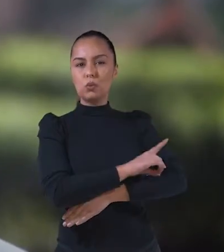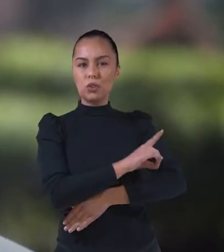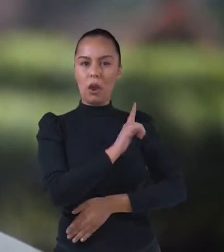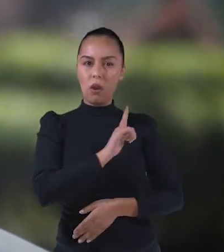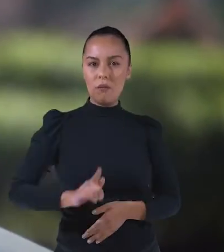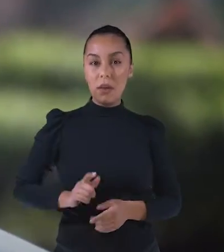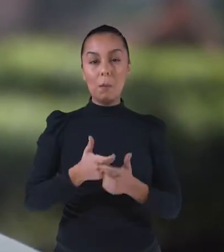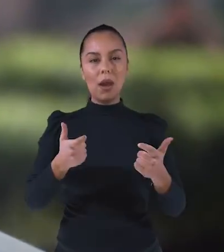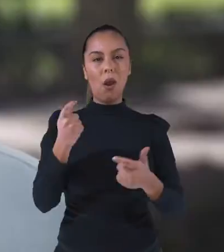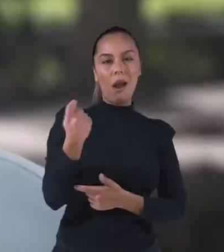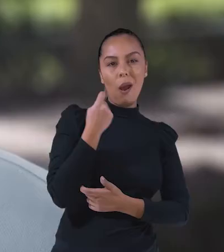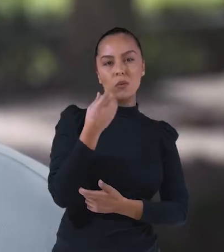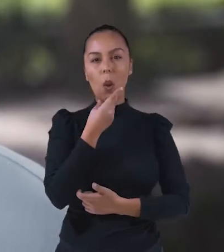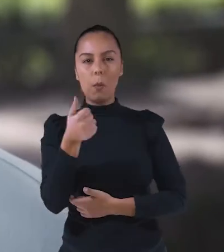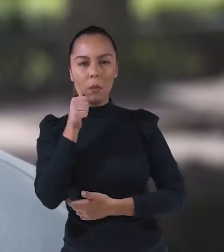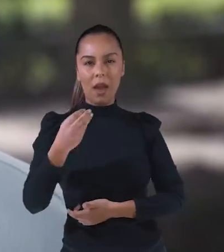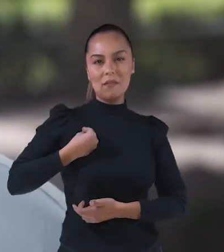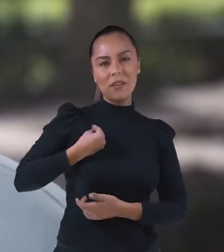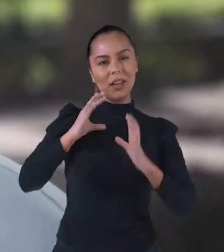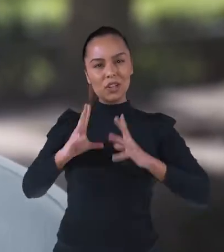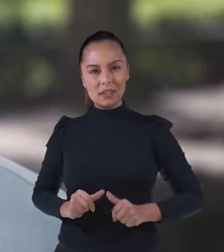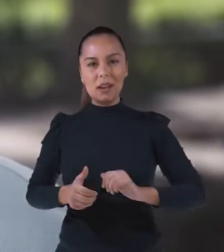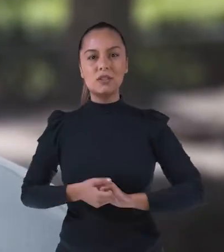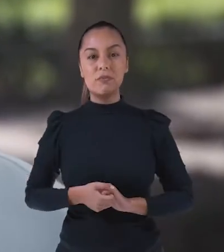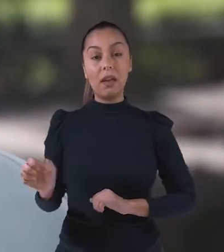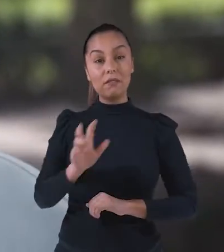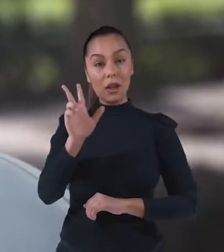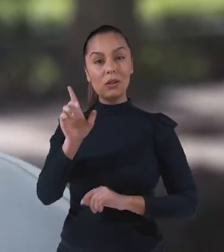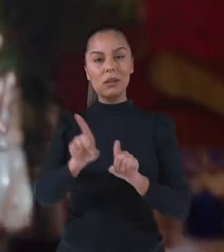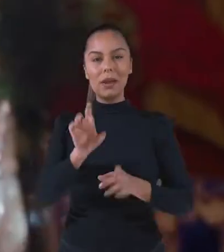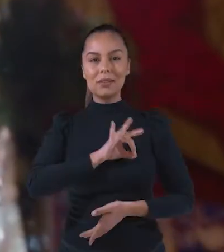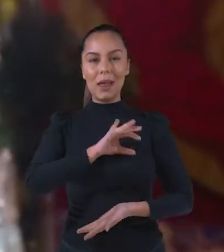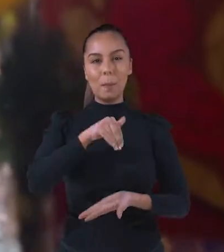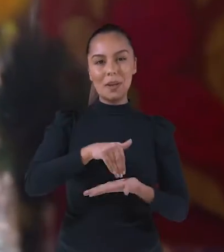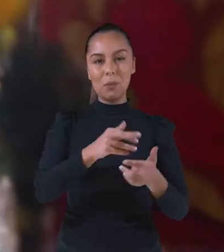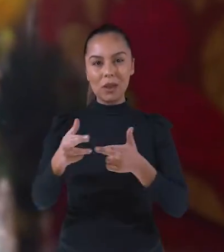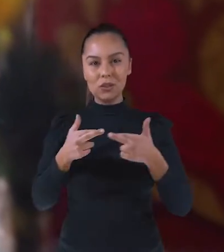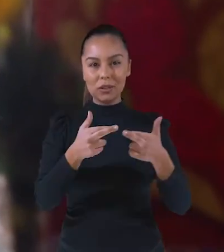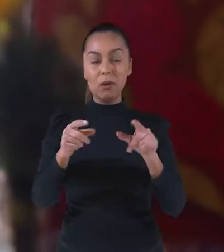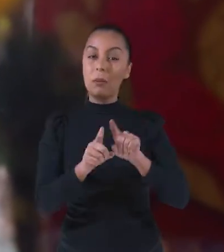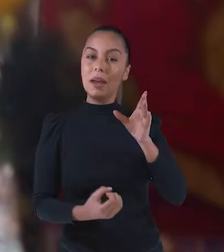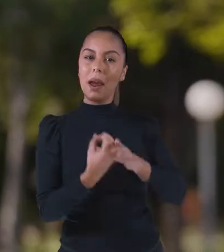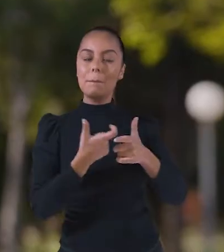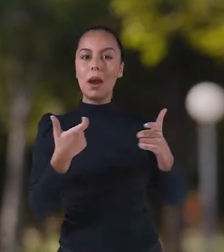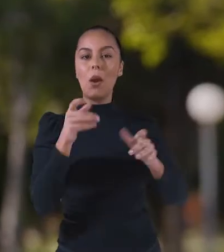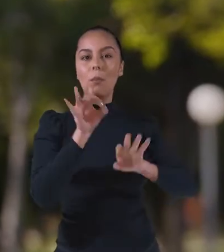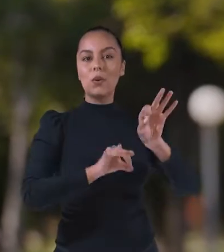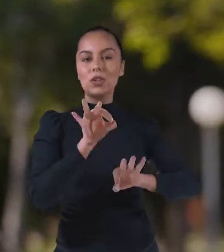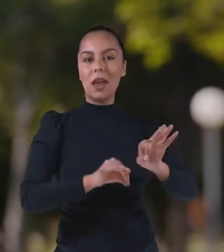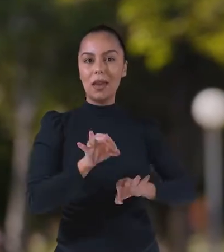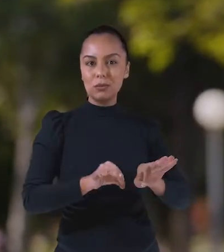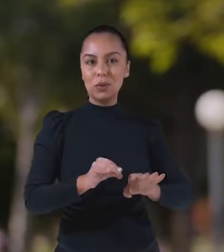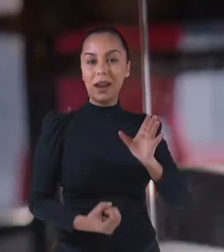até o último dia do governo para que mais gaúchos e gaúchas possam viver com dignidade. Valorizando o salário mínimo regional e